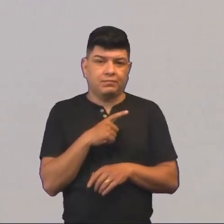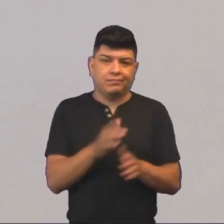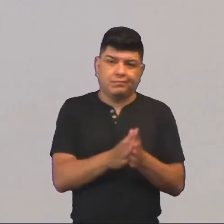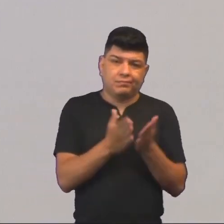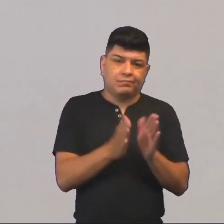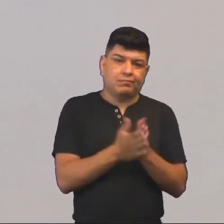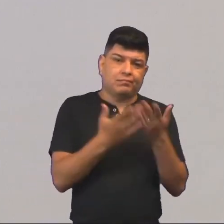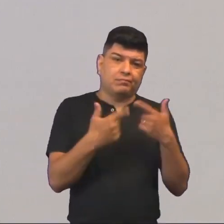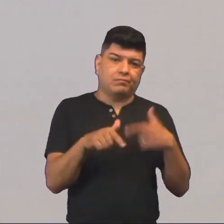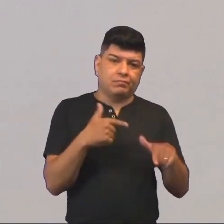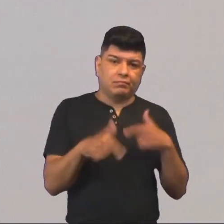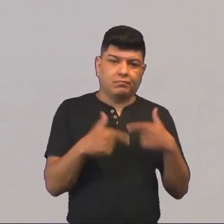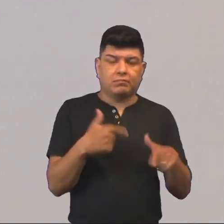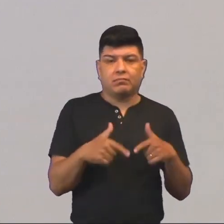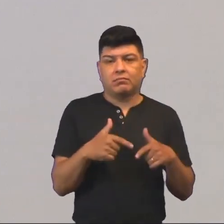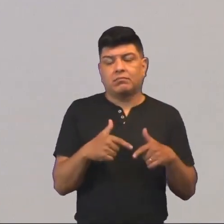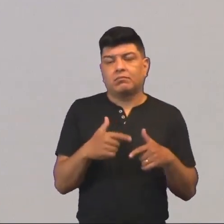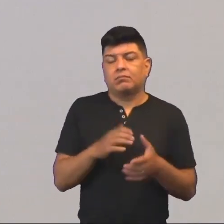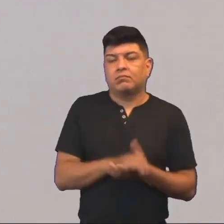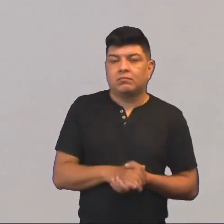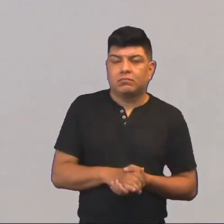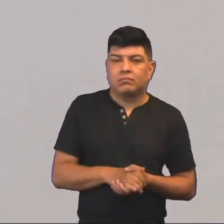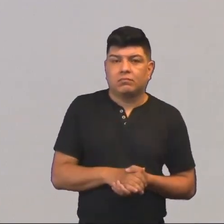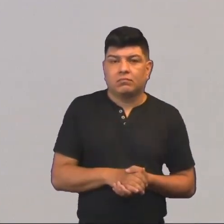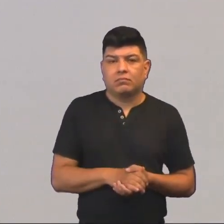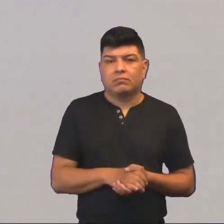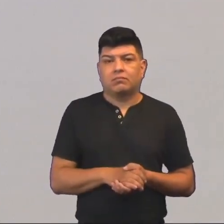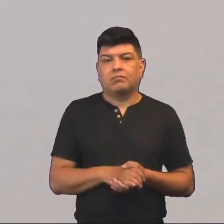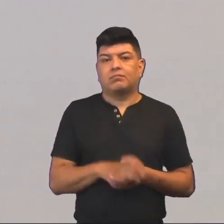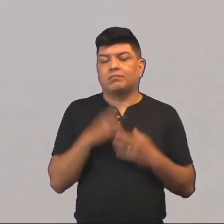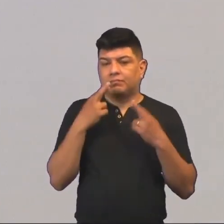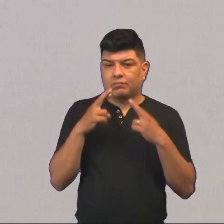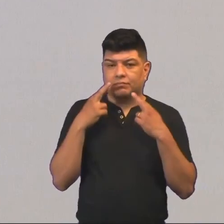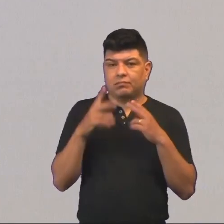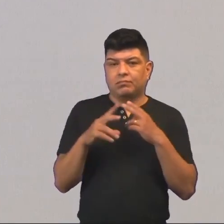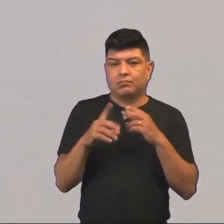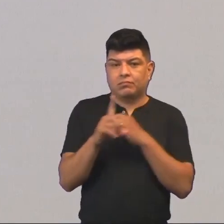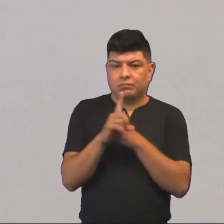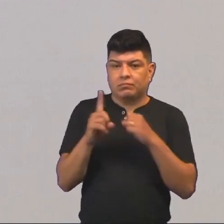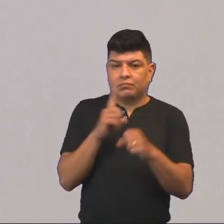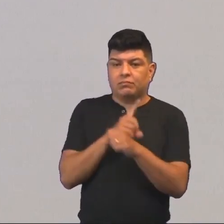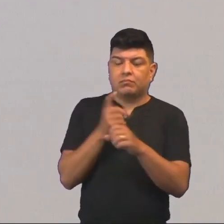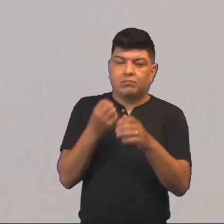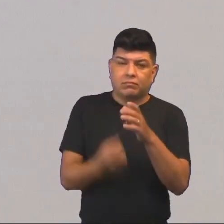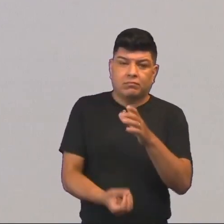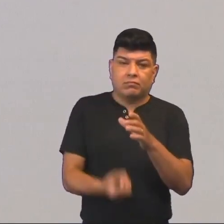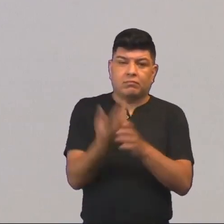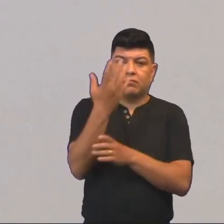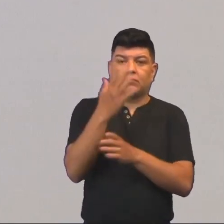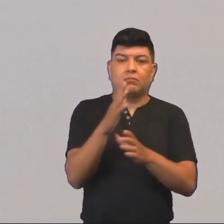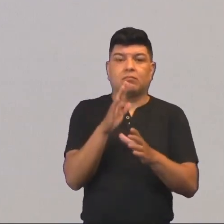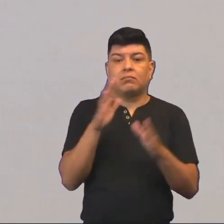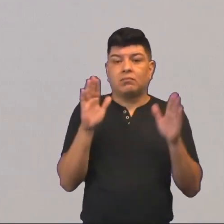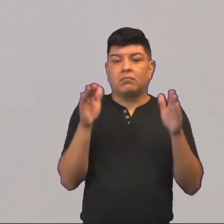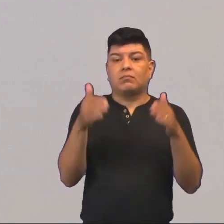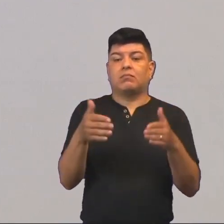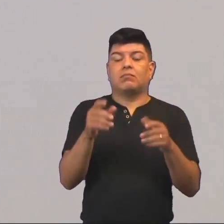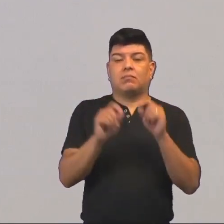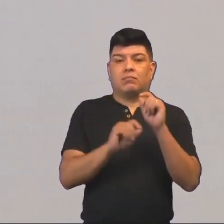da miséria do trabalhador. E nessa crítica, essa sociedade que está se formando, que são pautadas